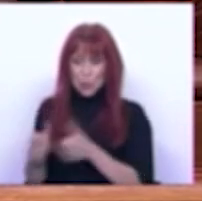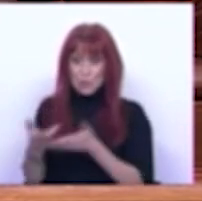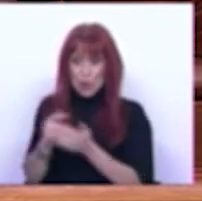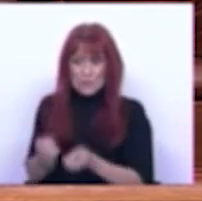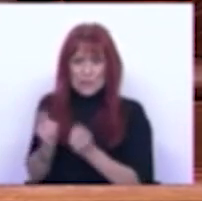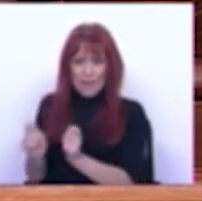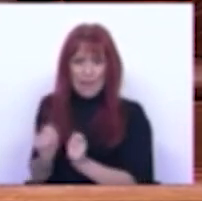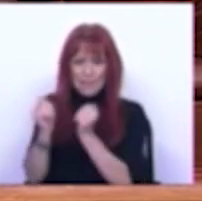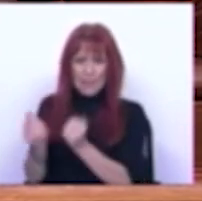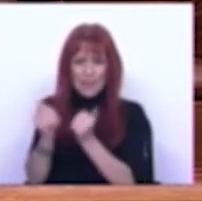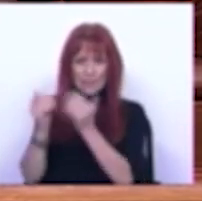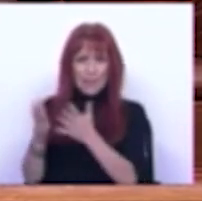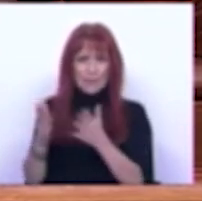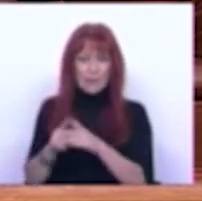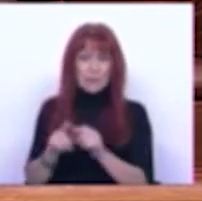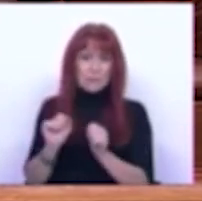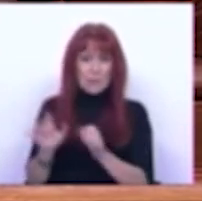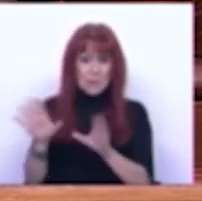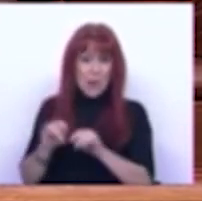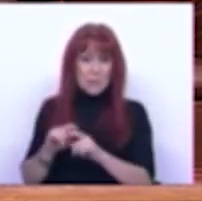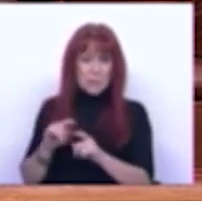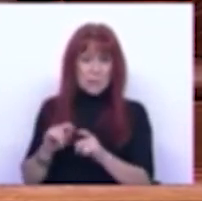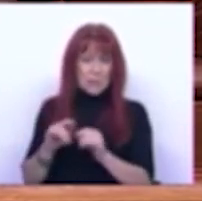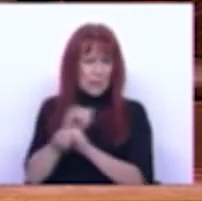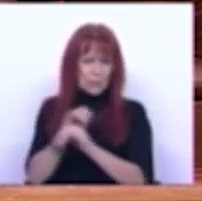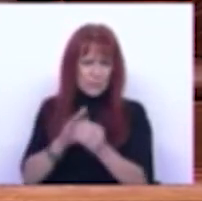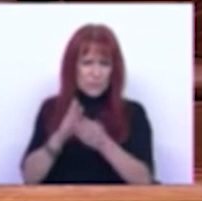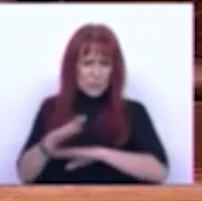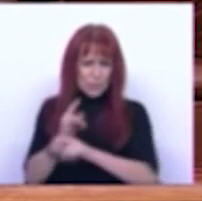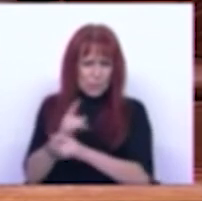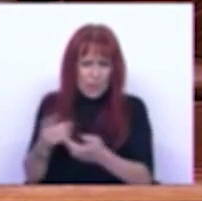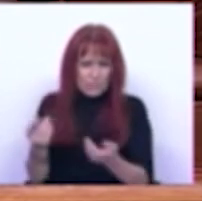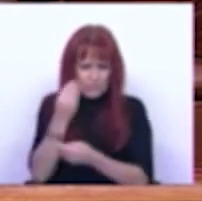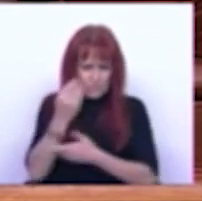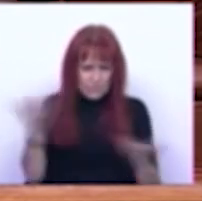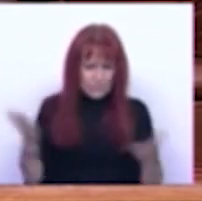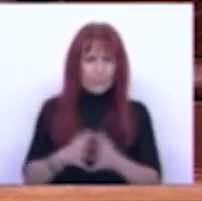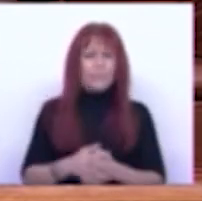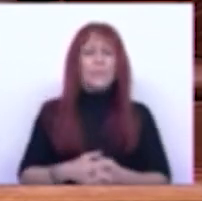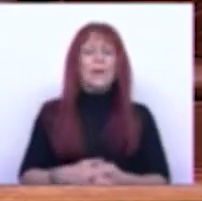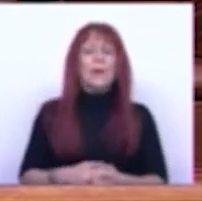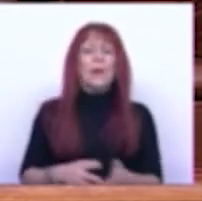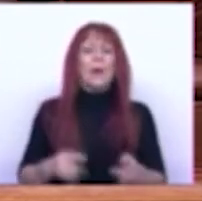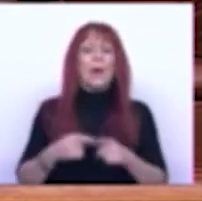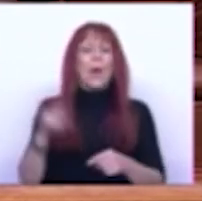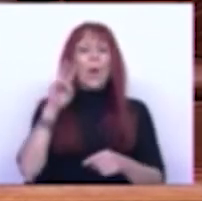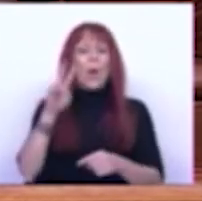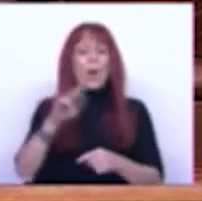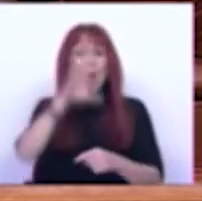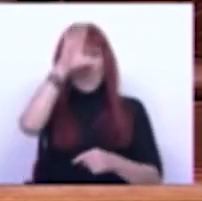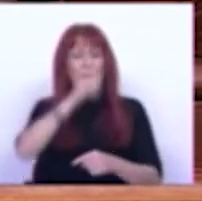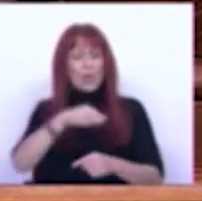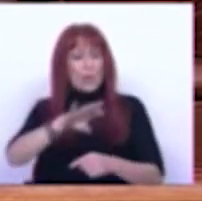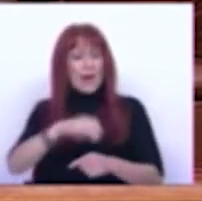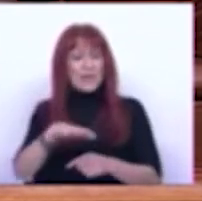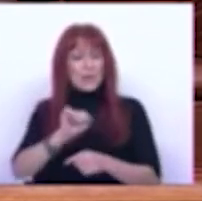económicos e com as mais insustentáveis justificações Visto pelo olhar do governo do PS